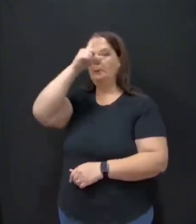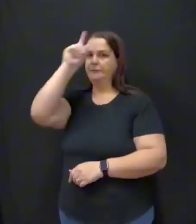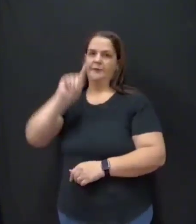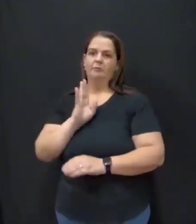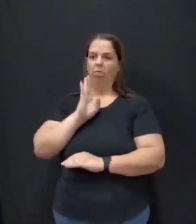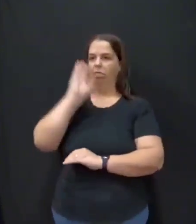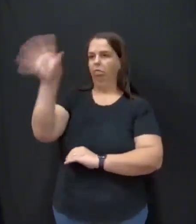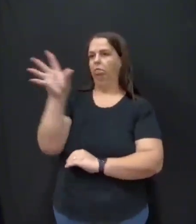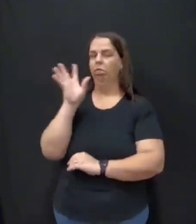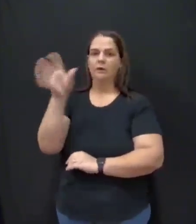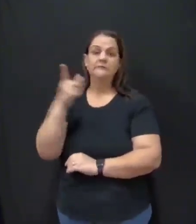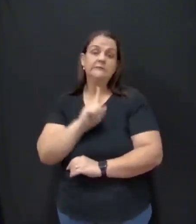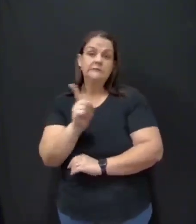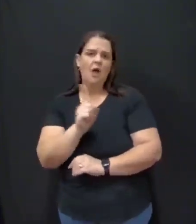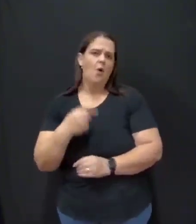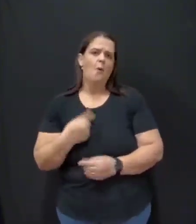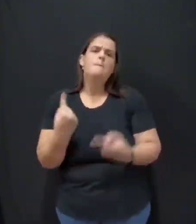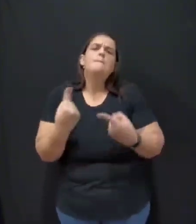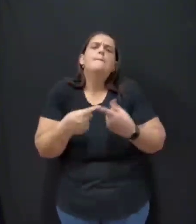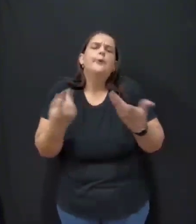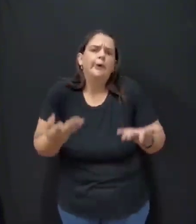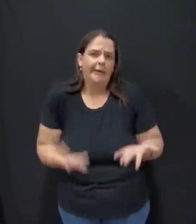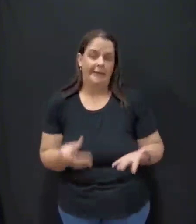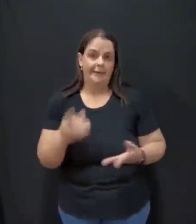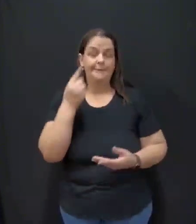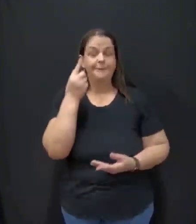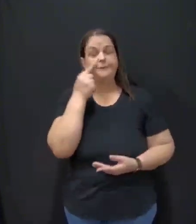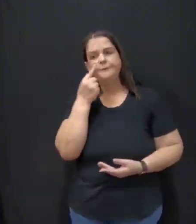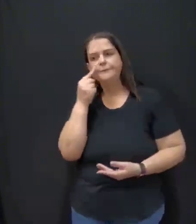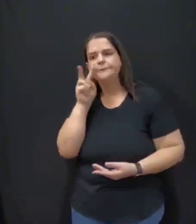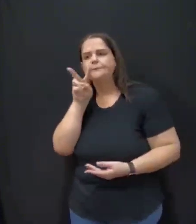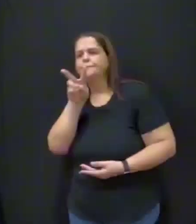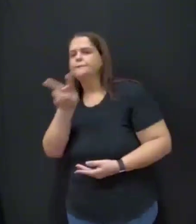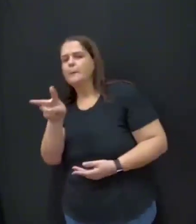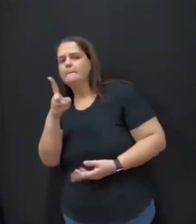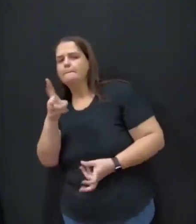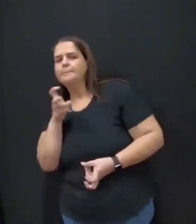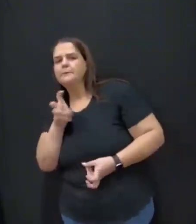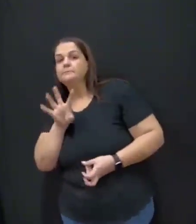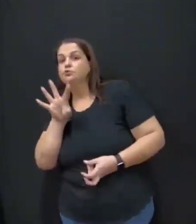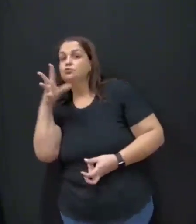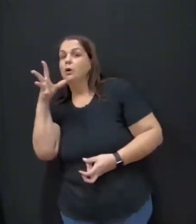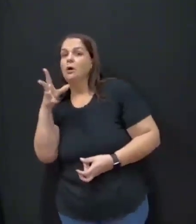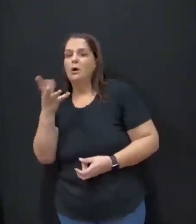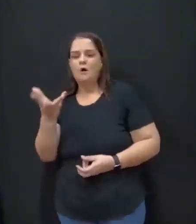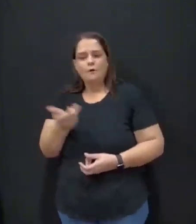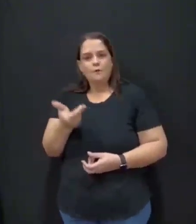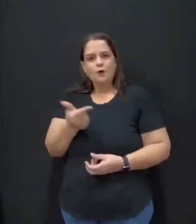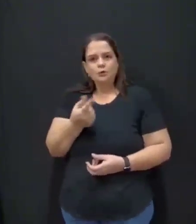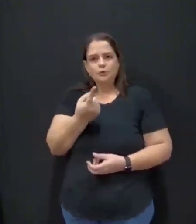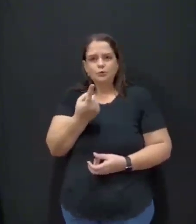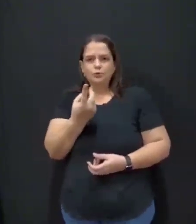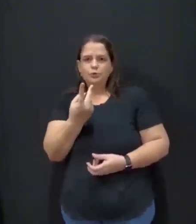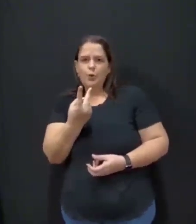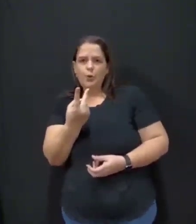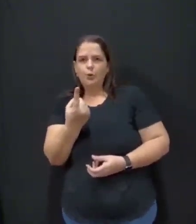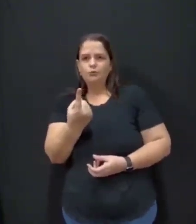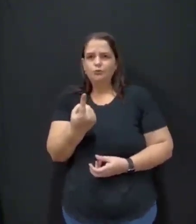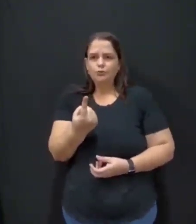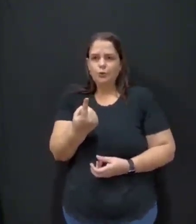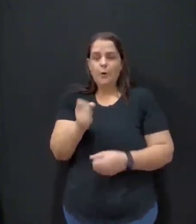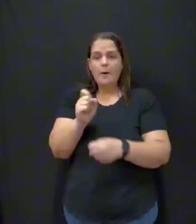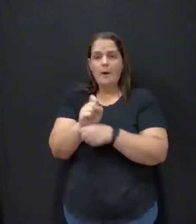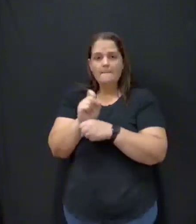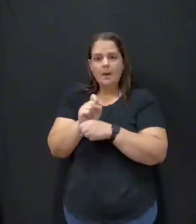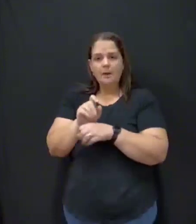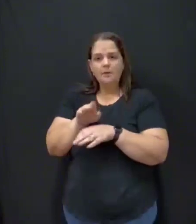Porque eu, quando olhei para a situação que estava na minha frente, eu diminui para dois, um, espera baixar